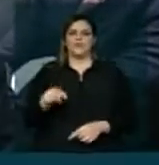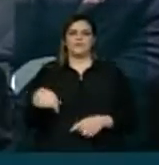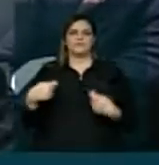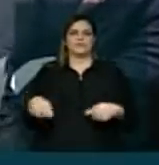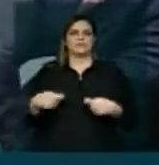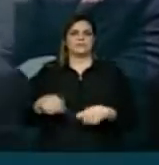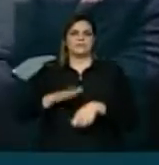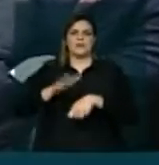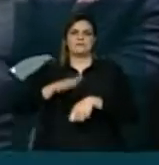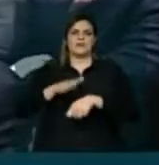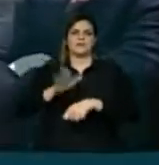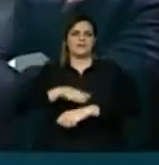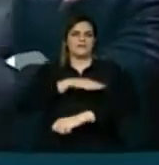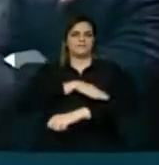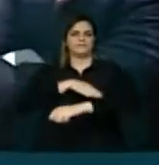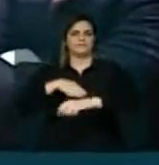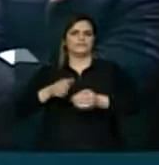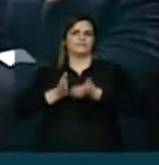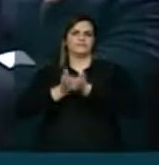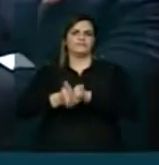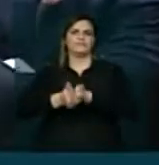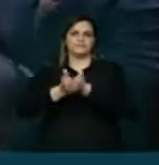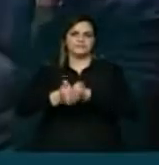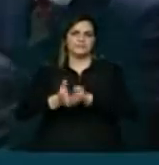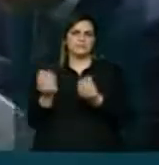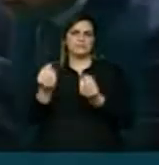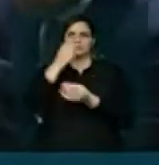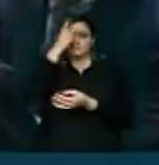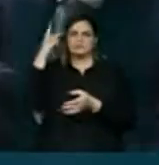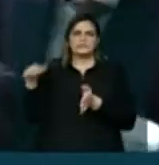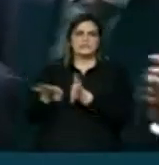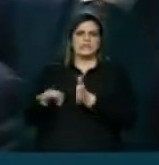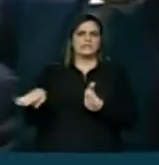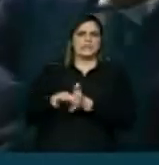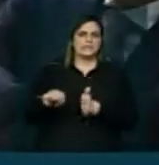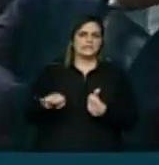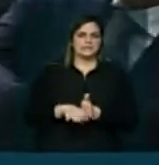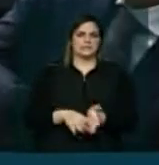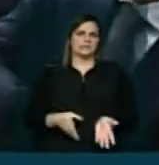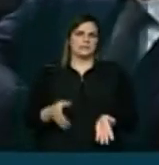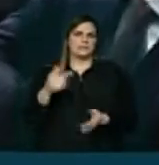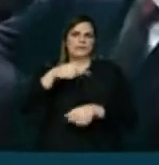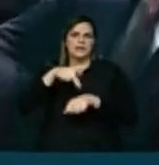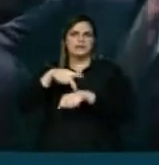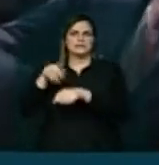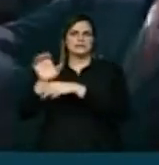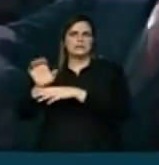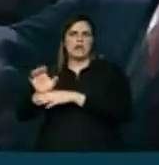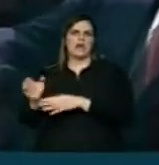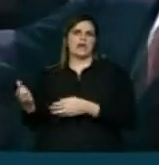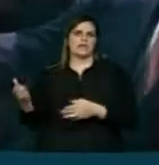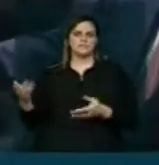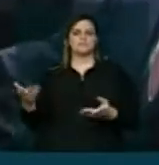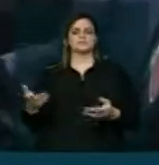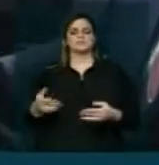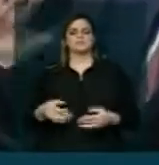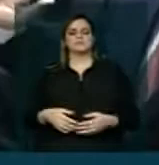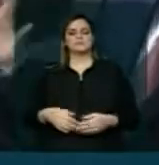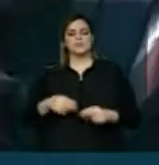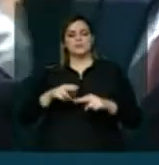desembarcar todos os insumos e os produtos que chegam de outros estados, como de outros países, e isso